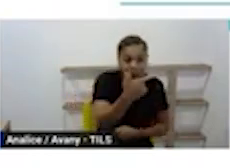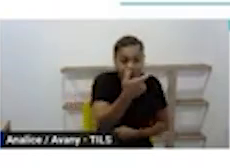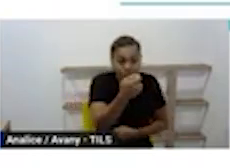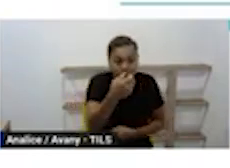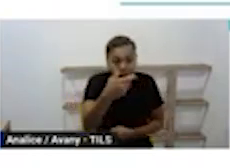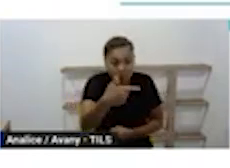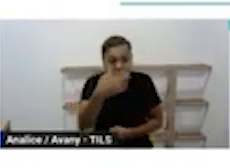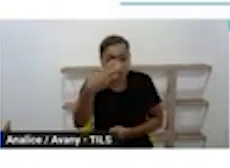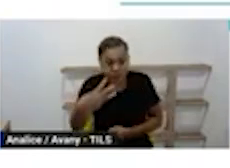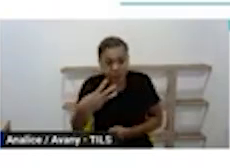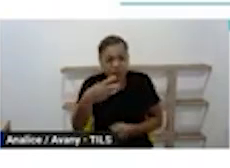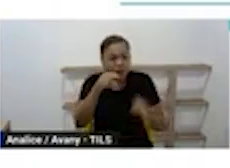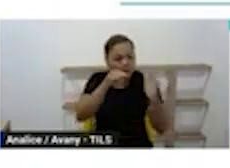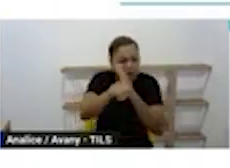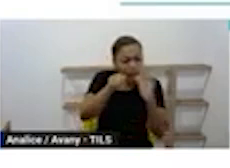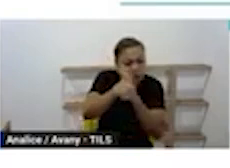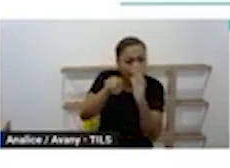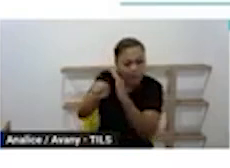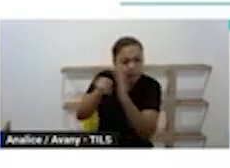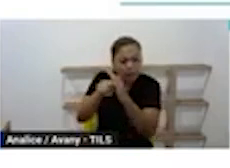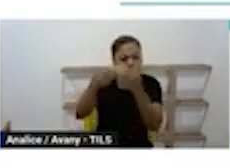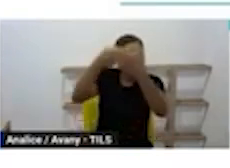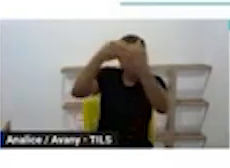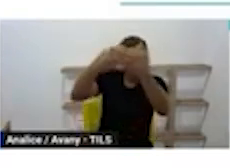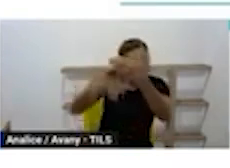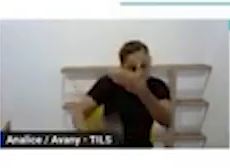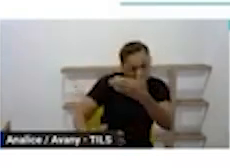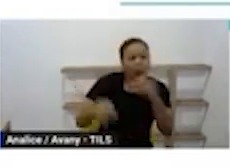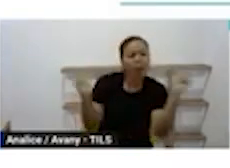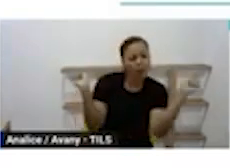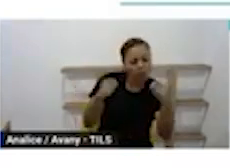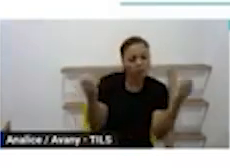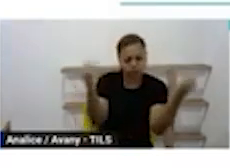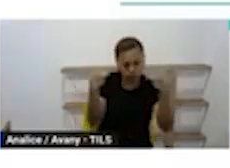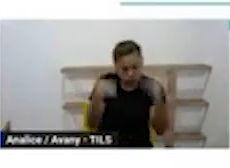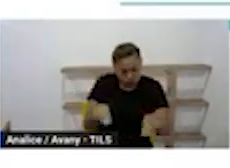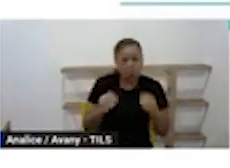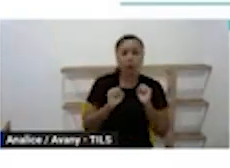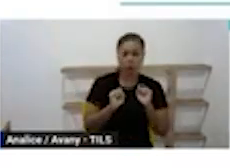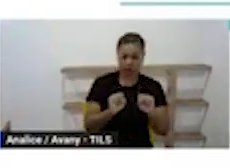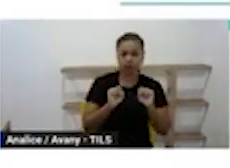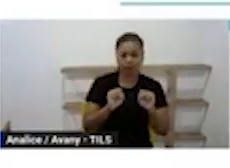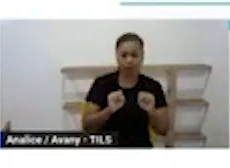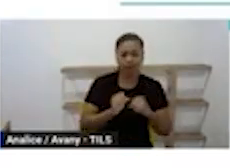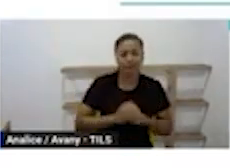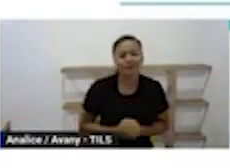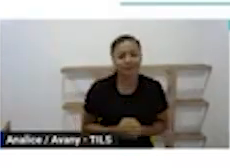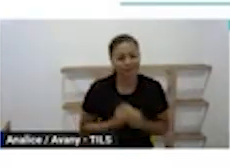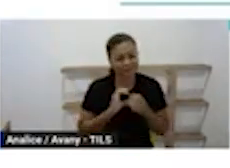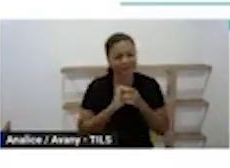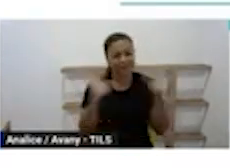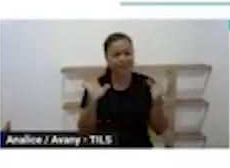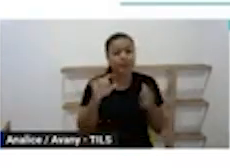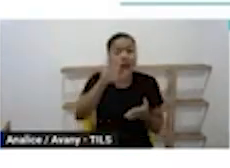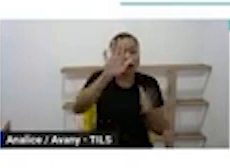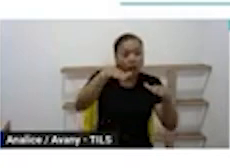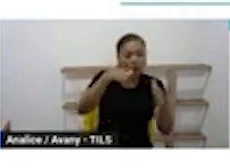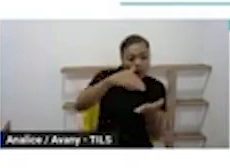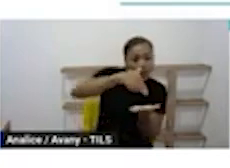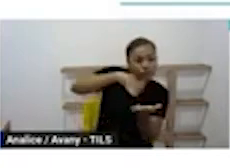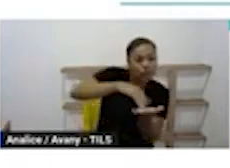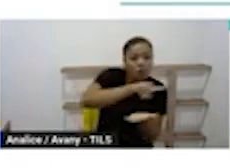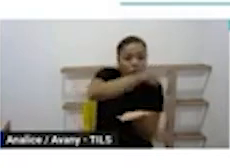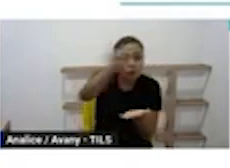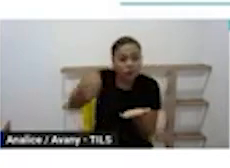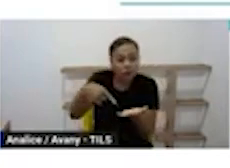as perguntas, dúvidas que vocês tiverem no chat, que nós vamos acompanhando aqui de pertinho. Quero dizer que a Secretaria está muito feliz com esse